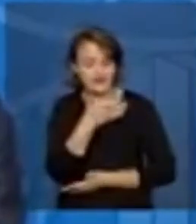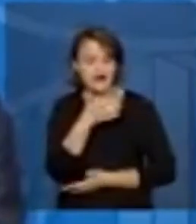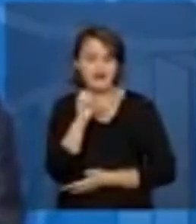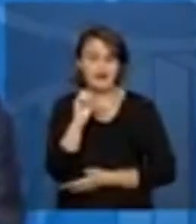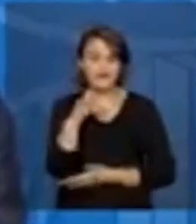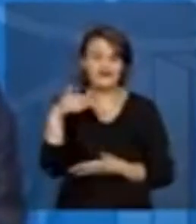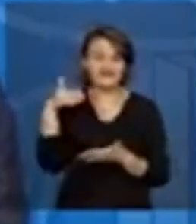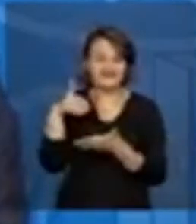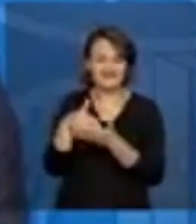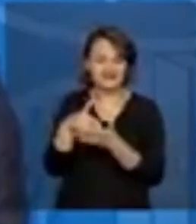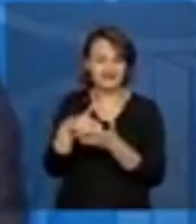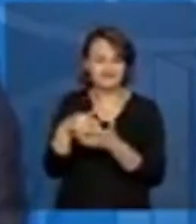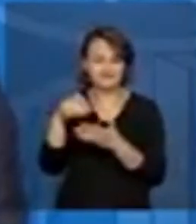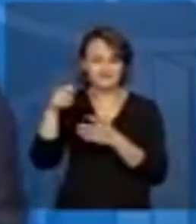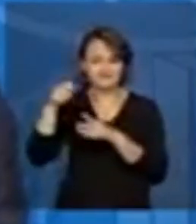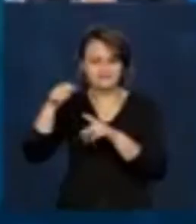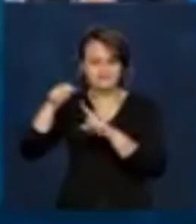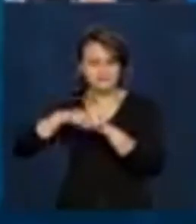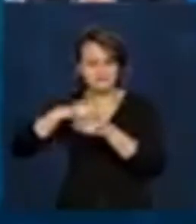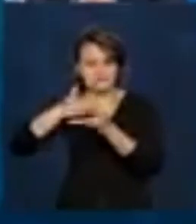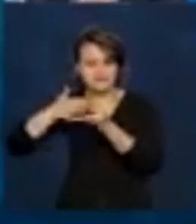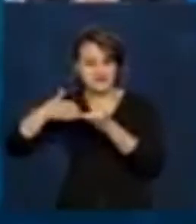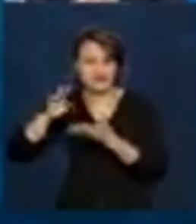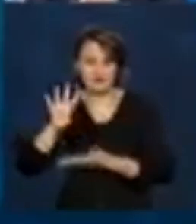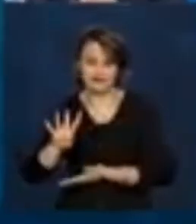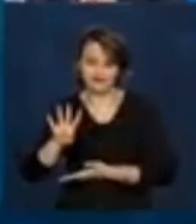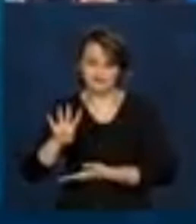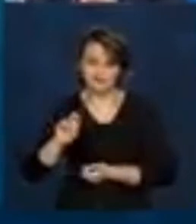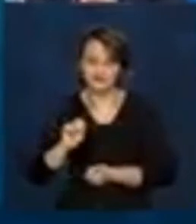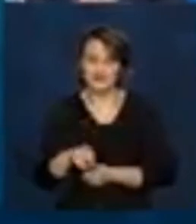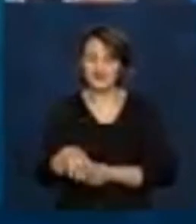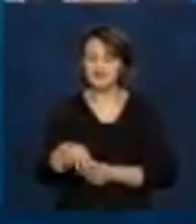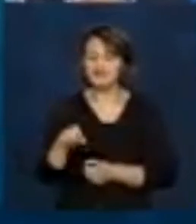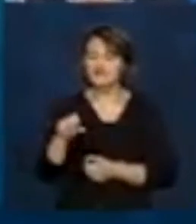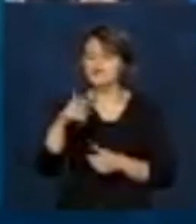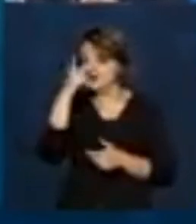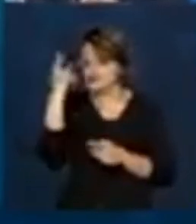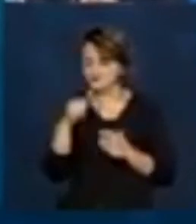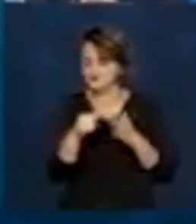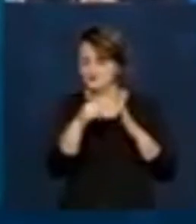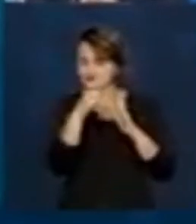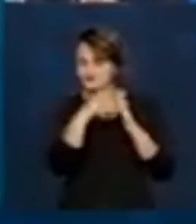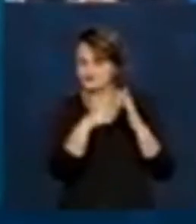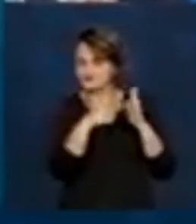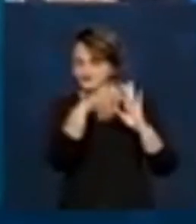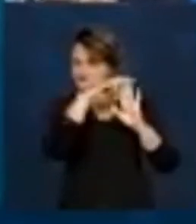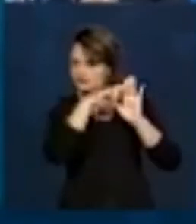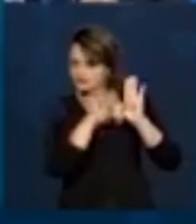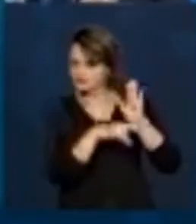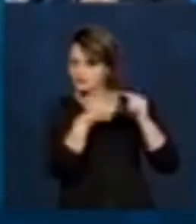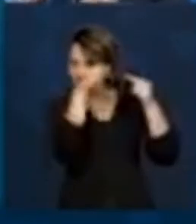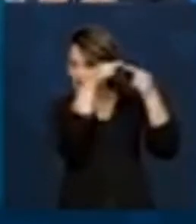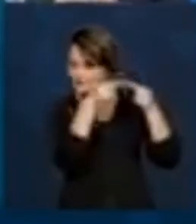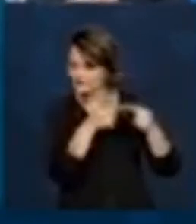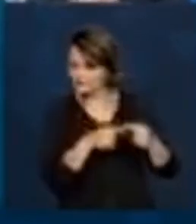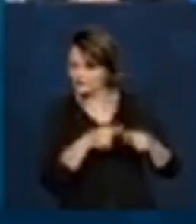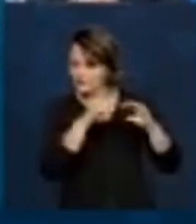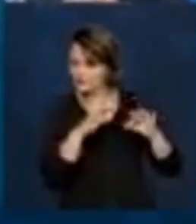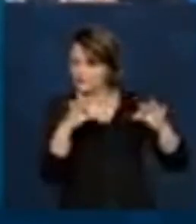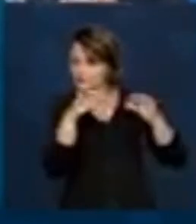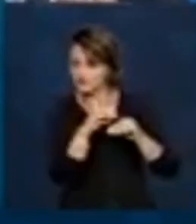parcelas. Então, todas as pessoas que atenderem aos requisitos de elegibilidade e